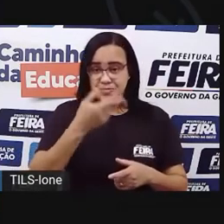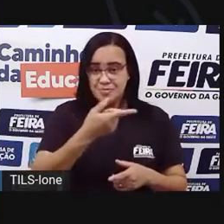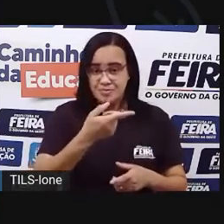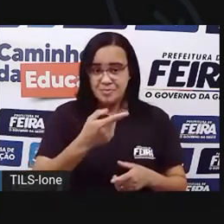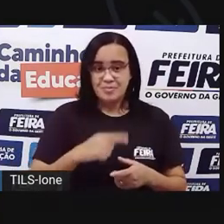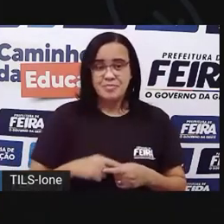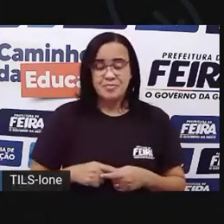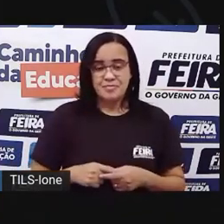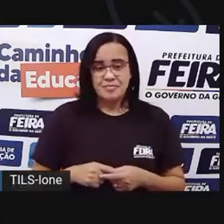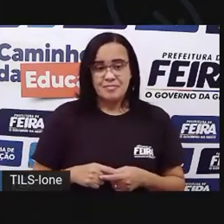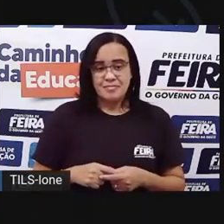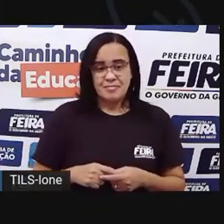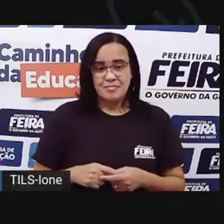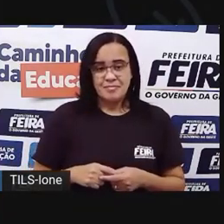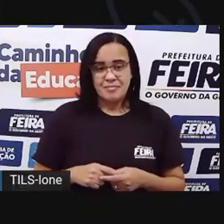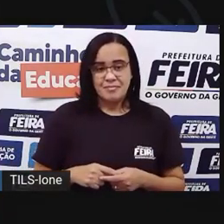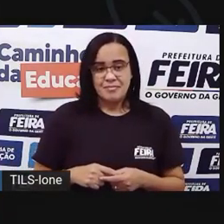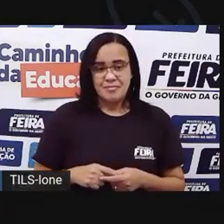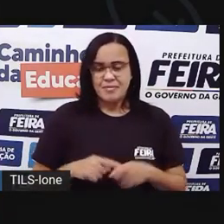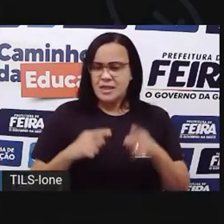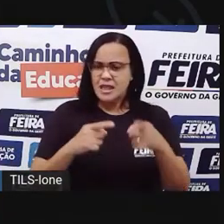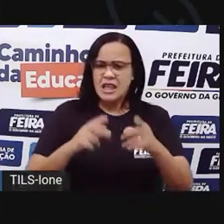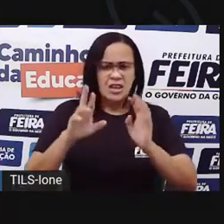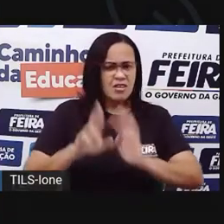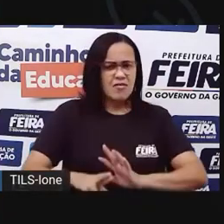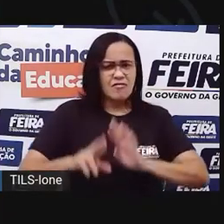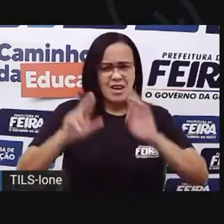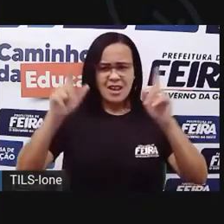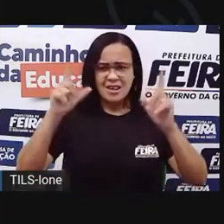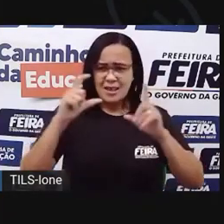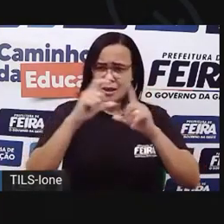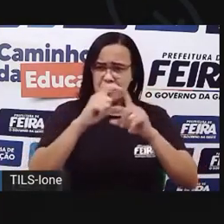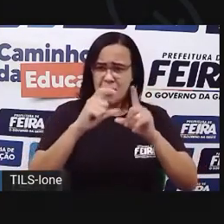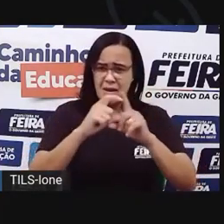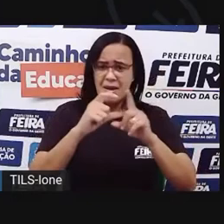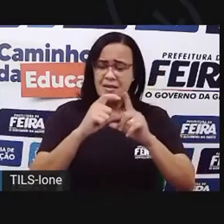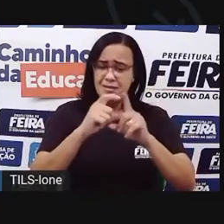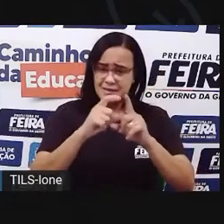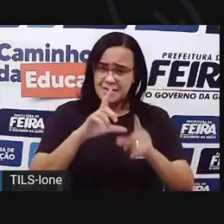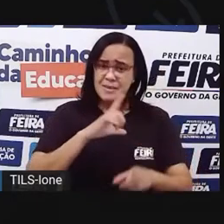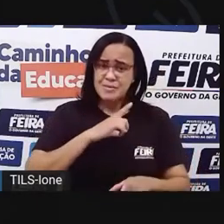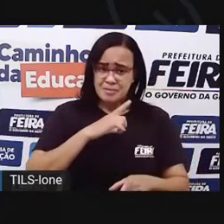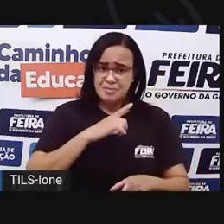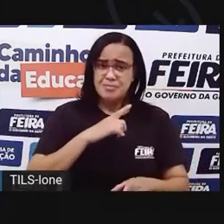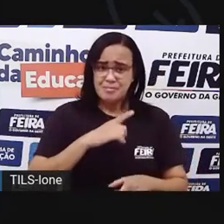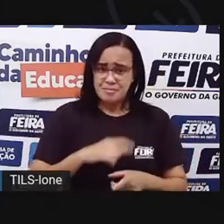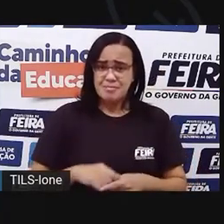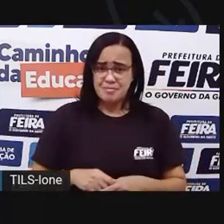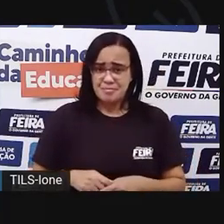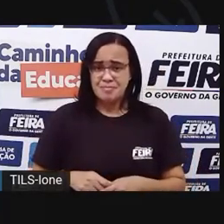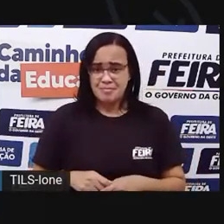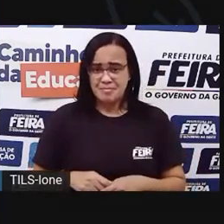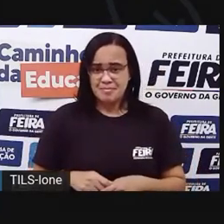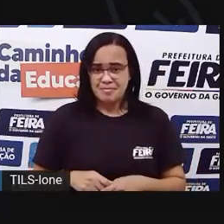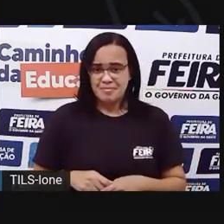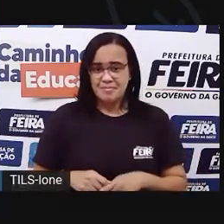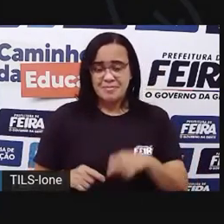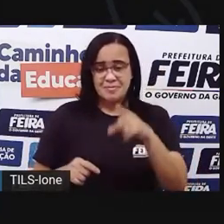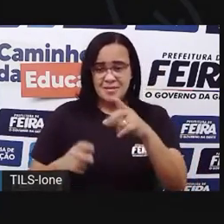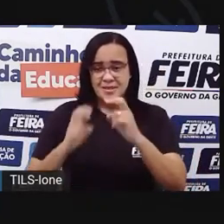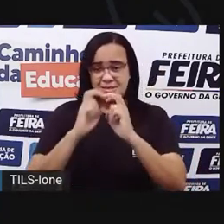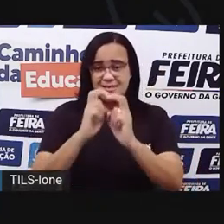de novo, olha como está escrito diferente, está vendo? A palavra trem, olha, como está escrito diferente. Opa, aqui,